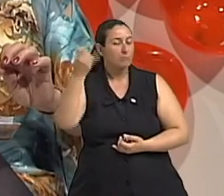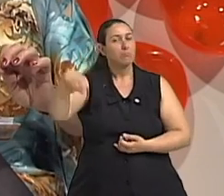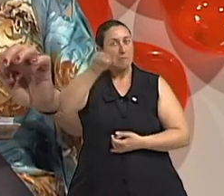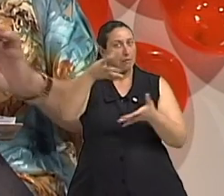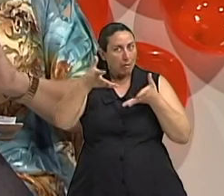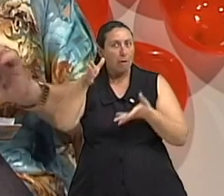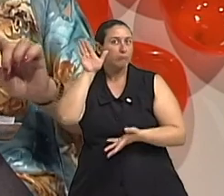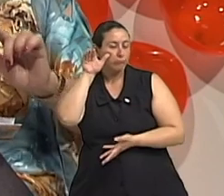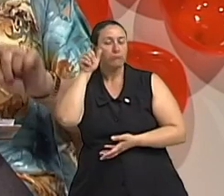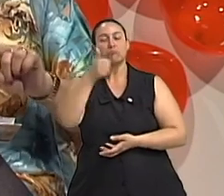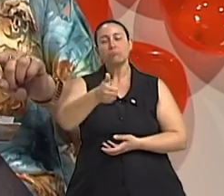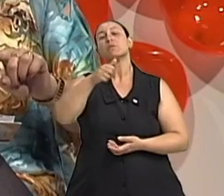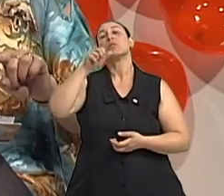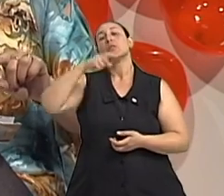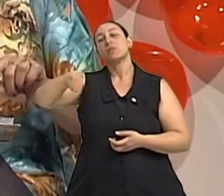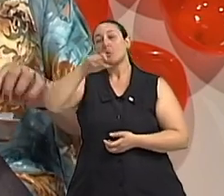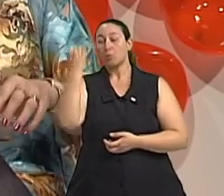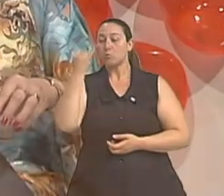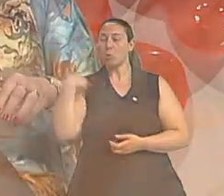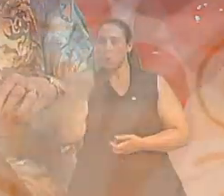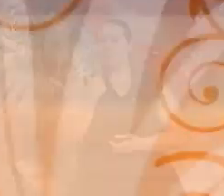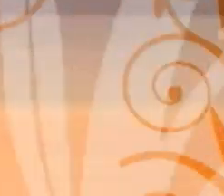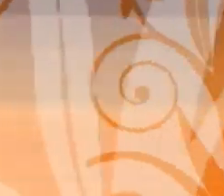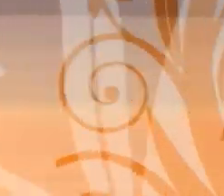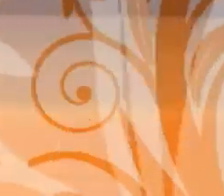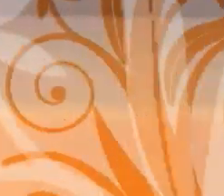importantes para todos nós, com certeza.